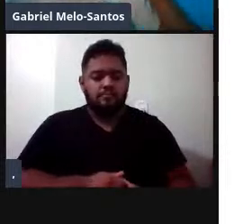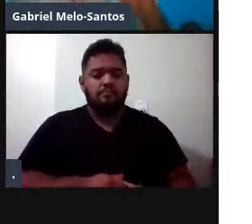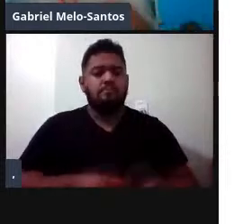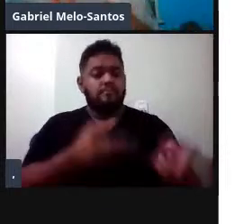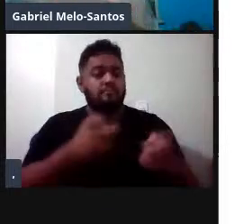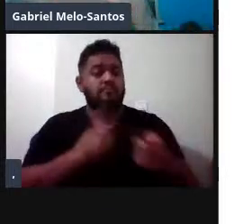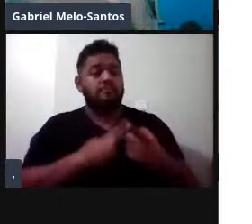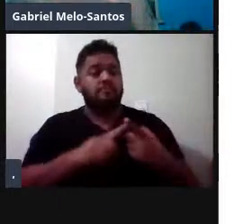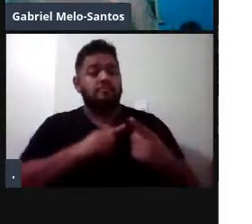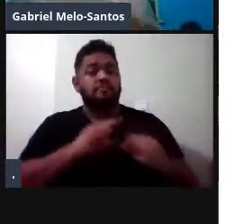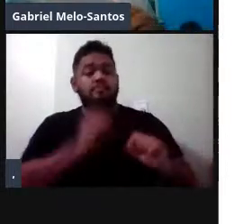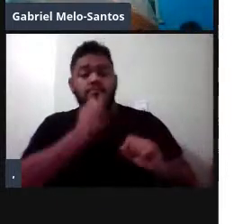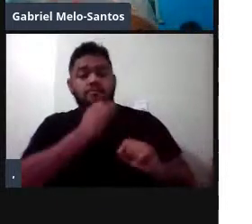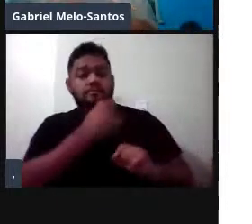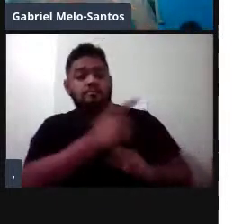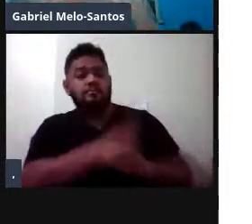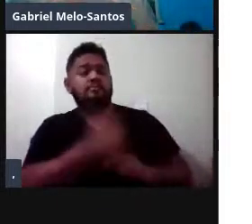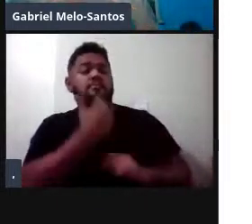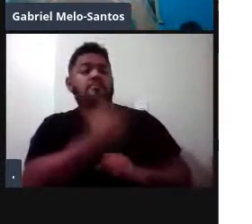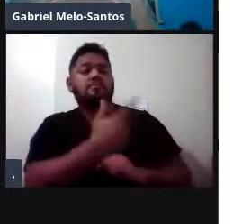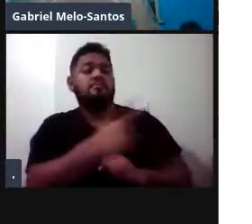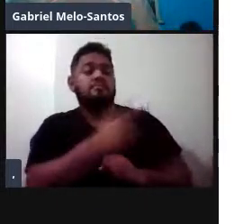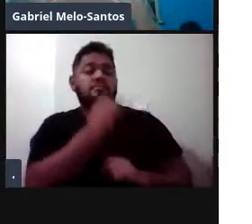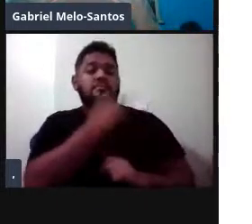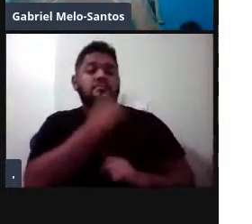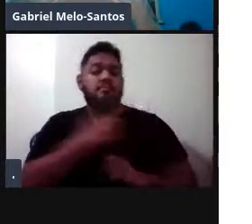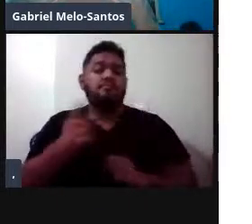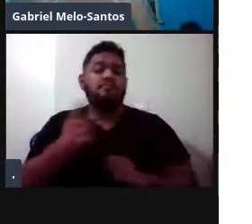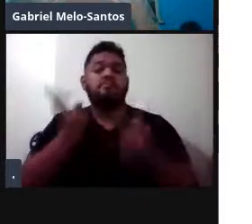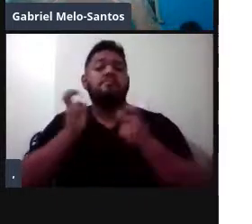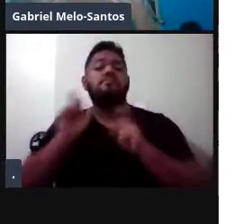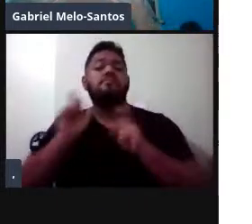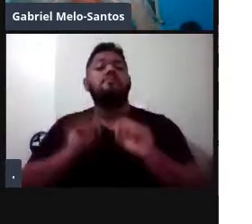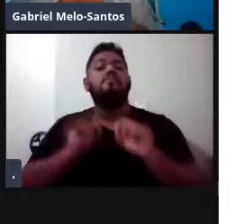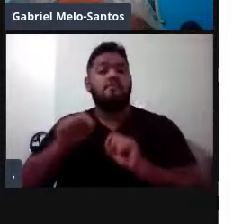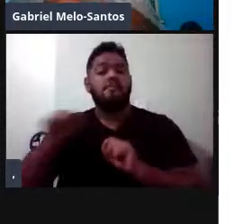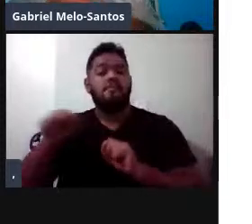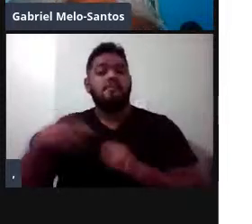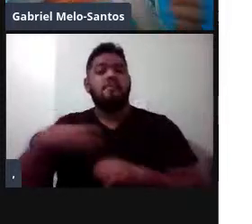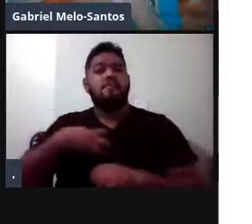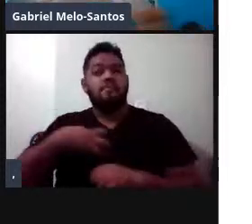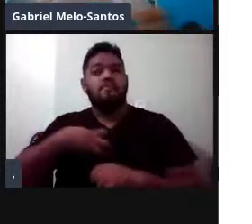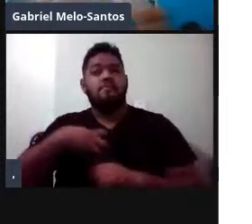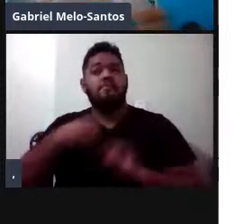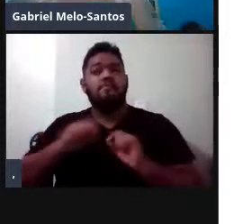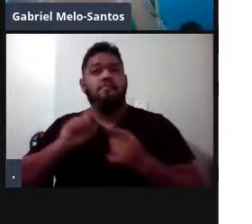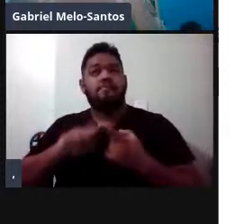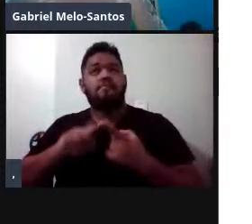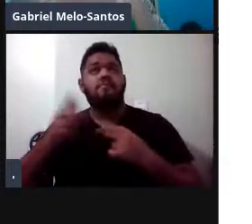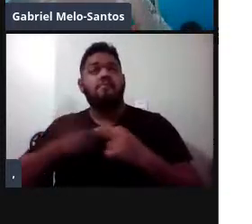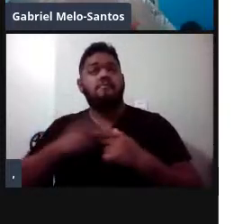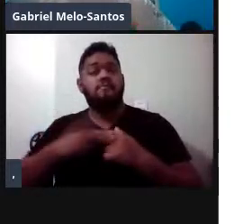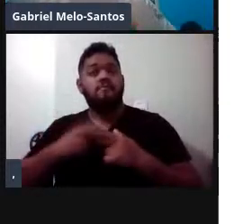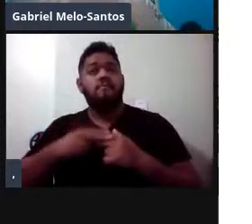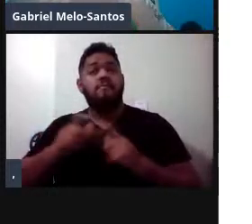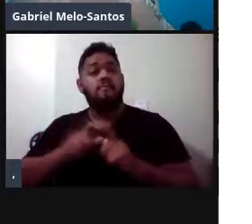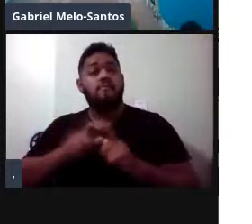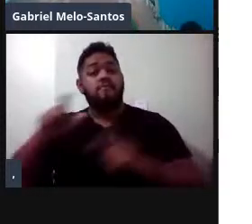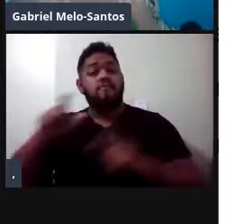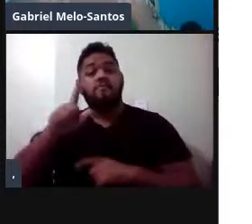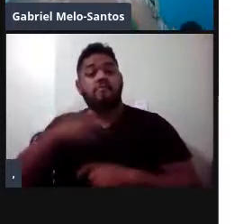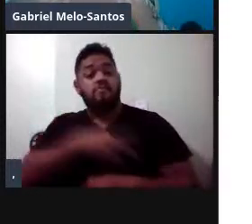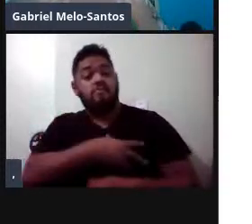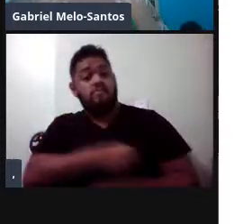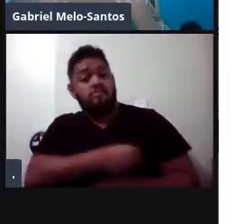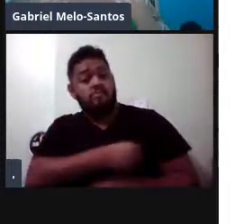esses tipos mais abundantes eram usados muito quando os filhotes se aproximavam das mães antes ou depois se separarem e eles normalmente